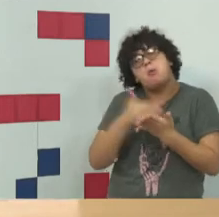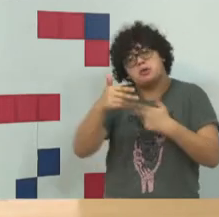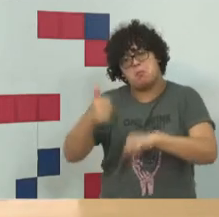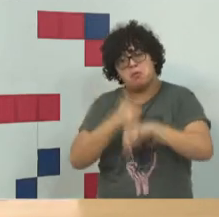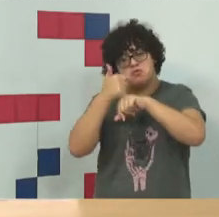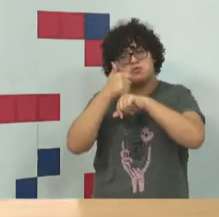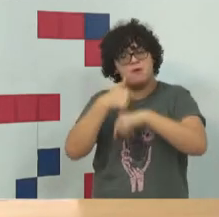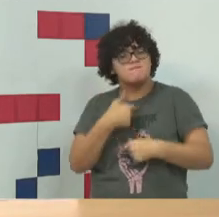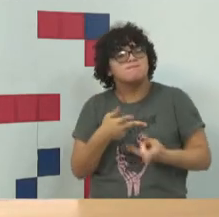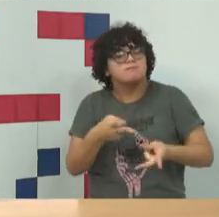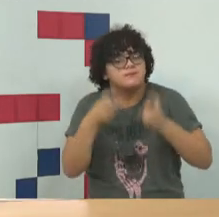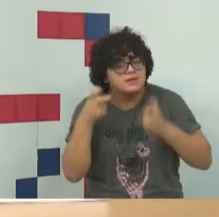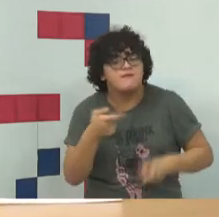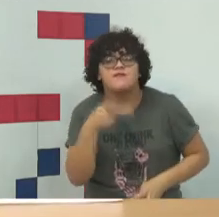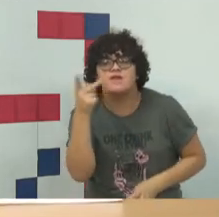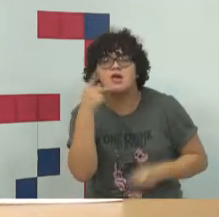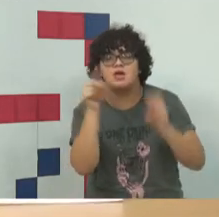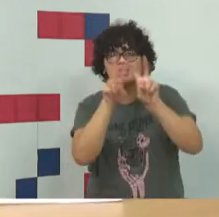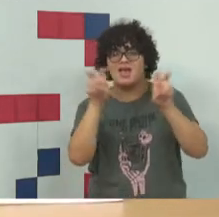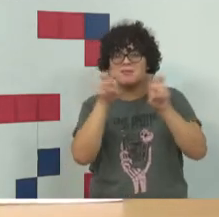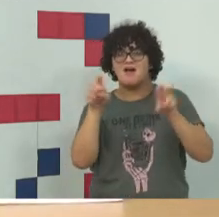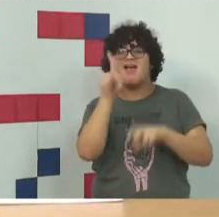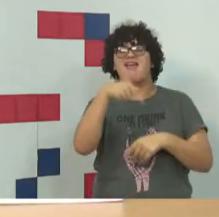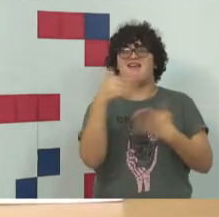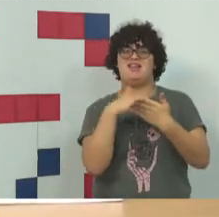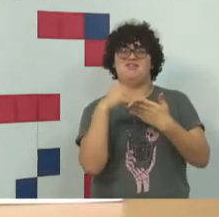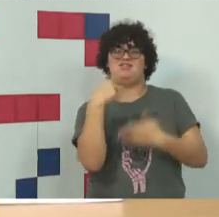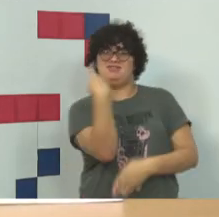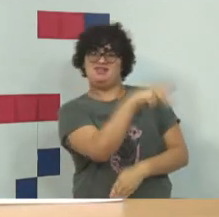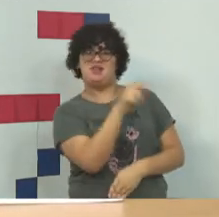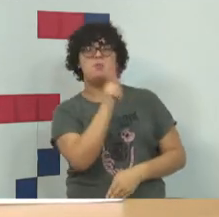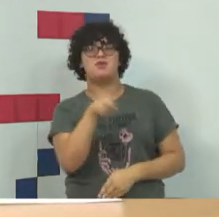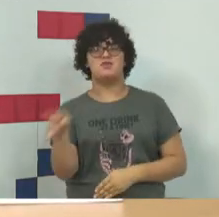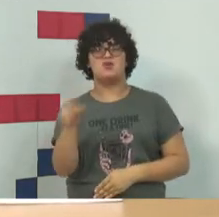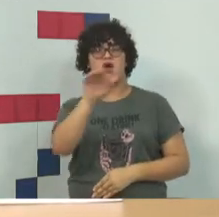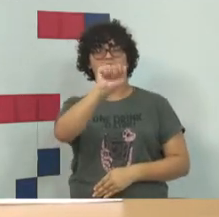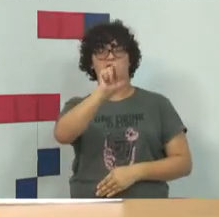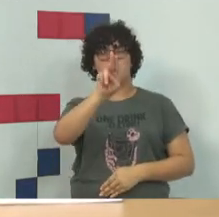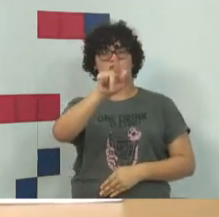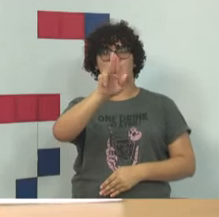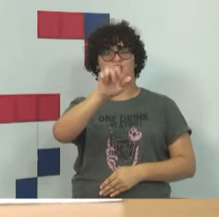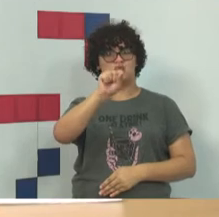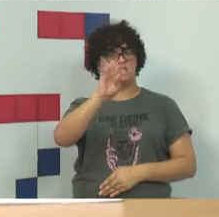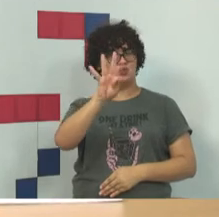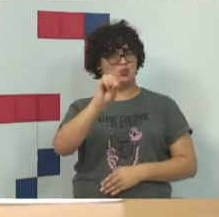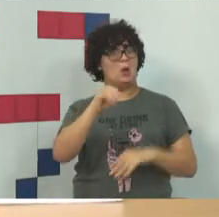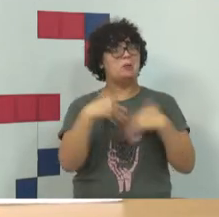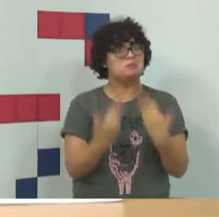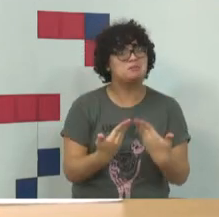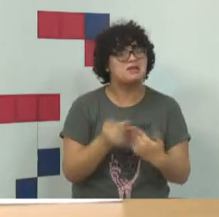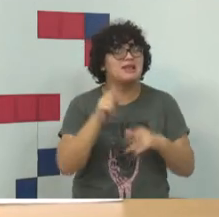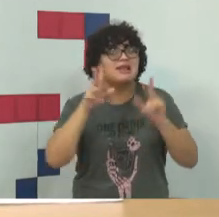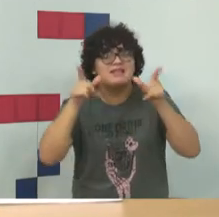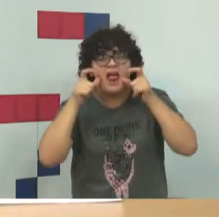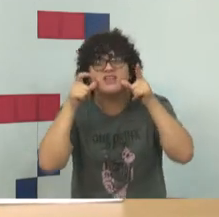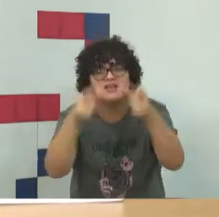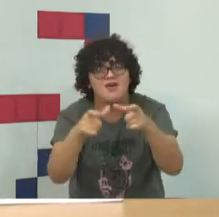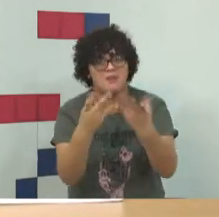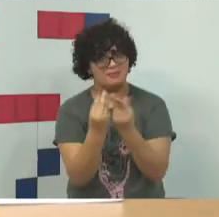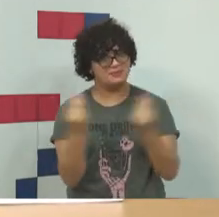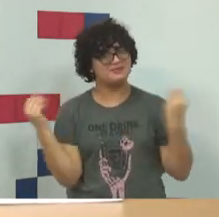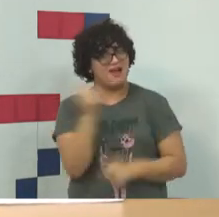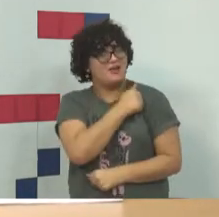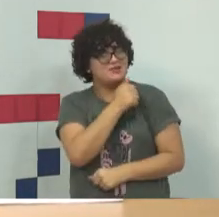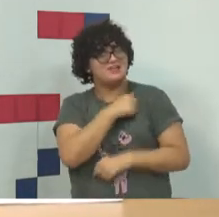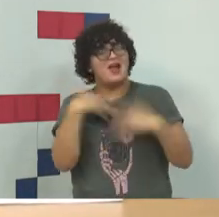identifiquei, que falava sobre esse tema, era o livro do professor Rossini. E é muito interessante, como nós estamos falando para muitos alunos,